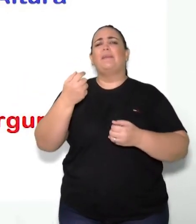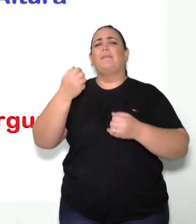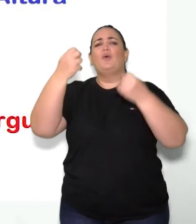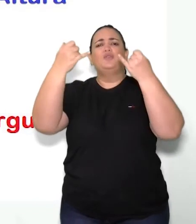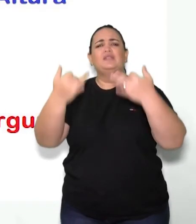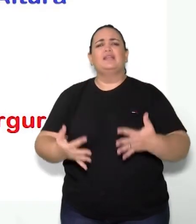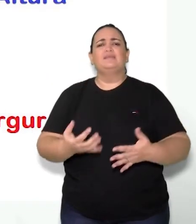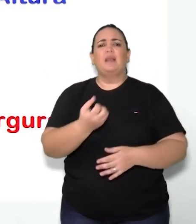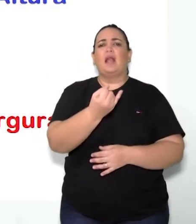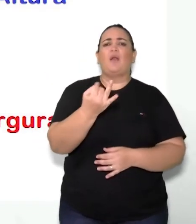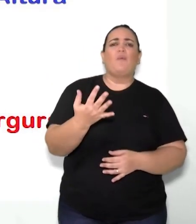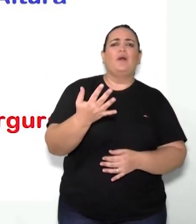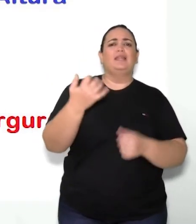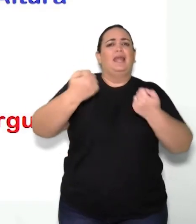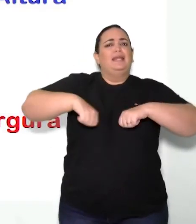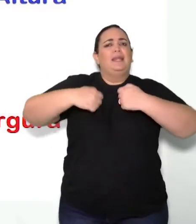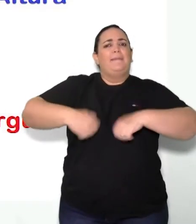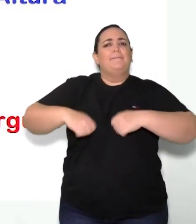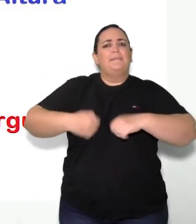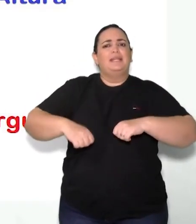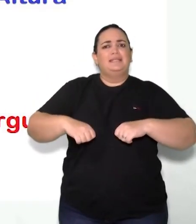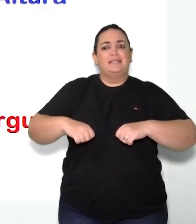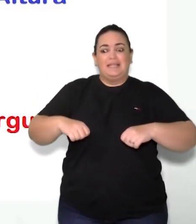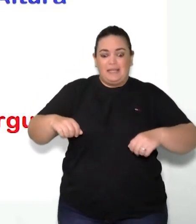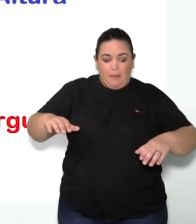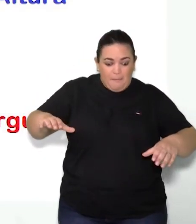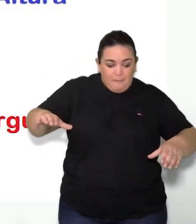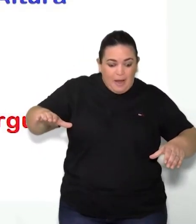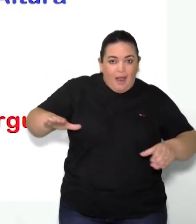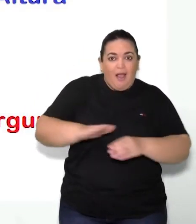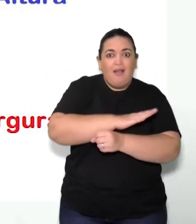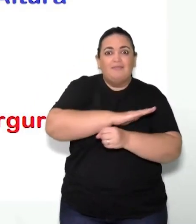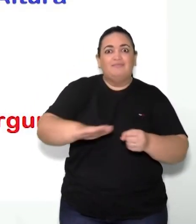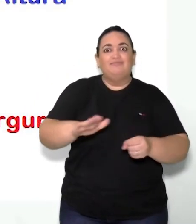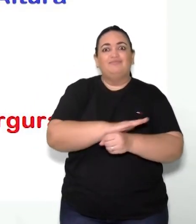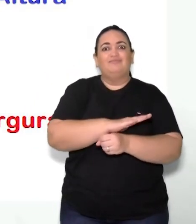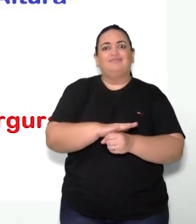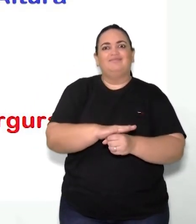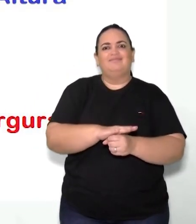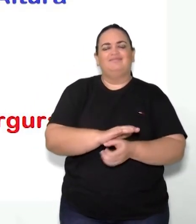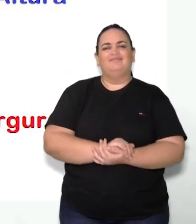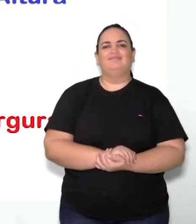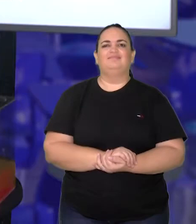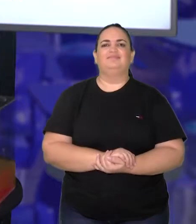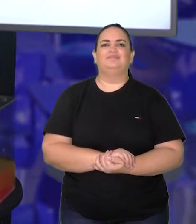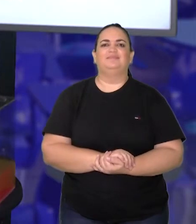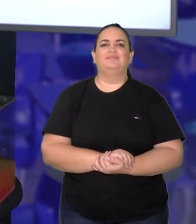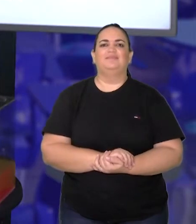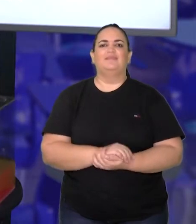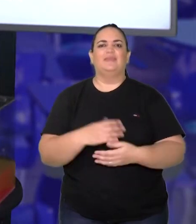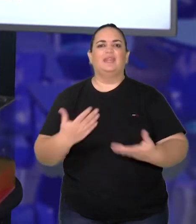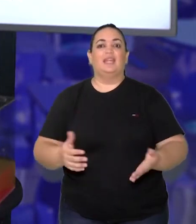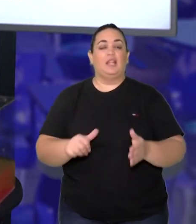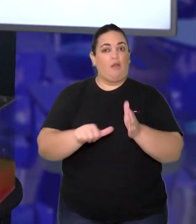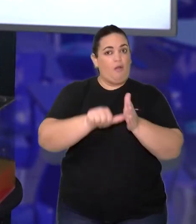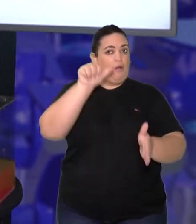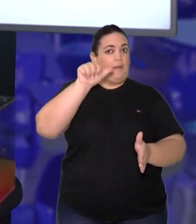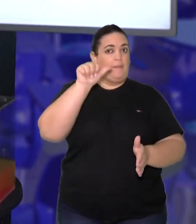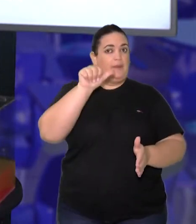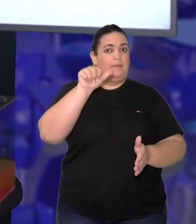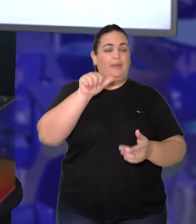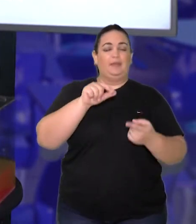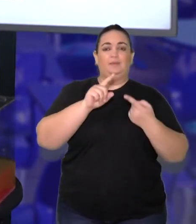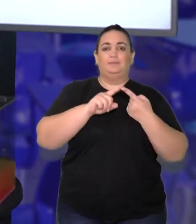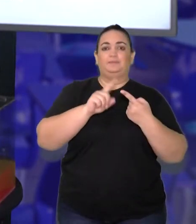cubinhos necessária para fazer o preenchimento completo desse compartimento, tá? Então, primeiro, a gente tem que